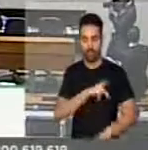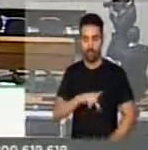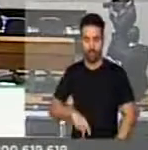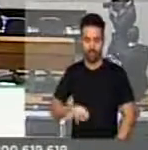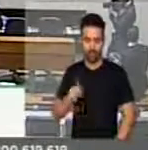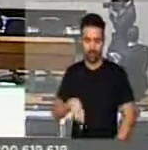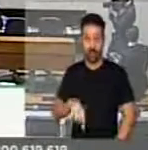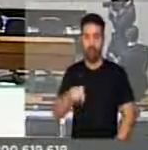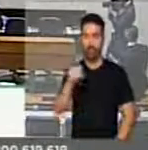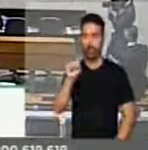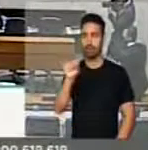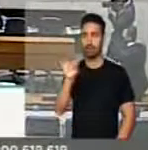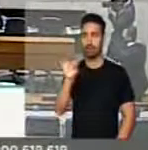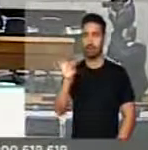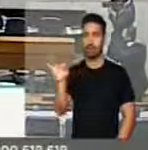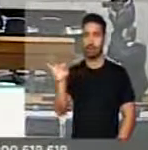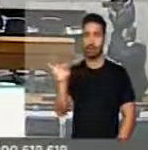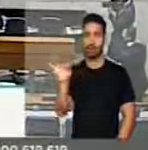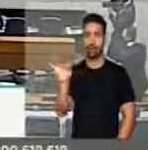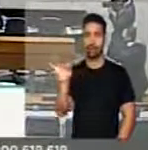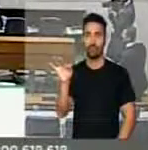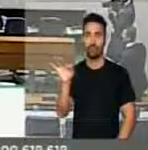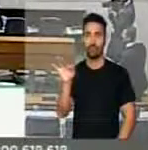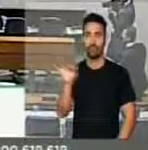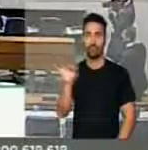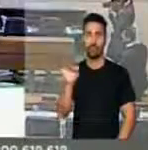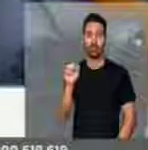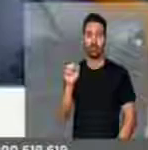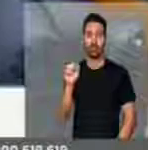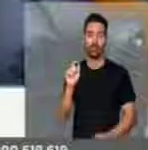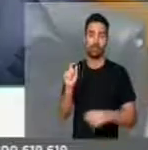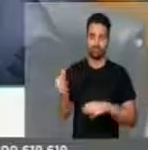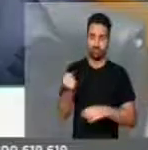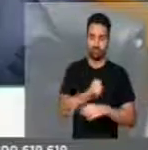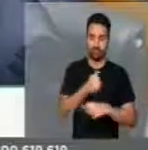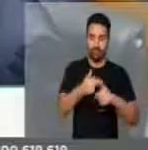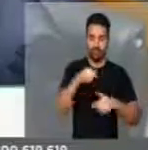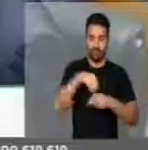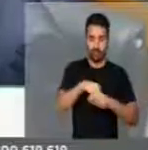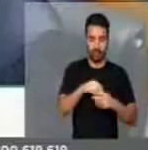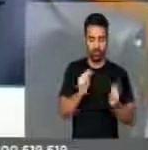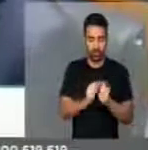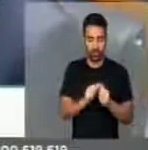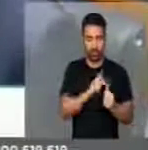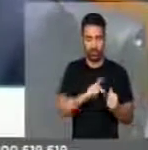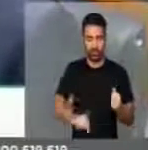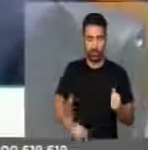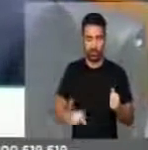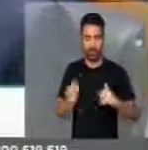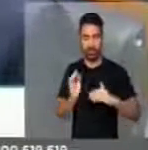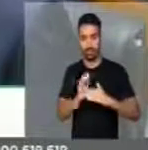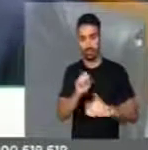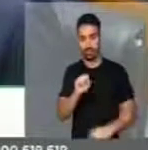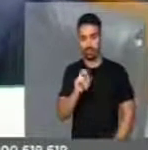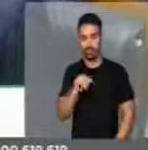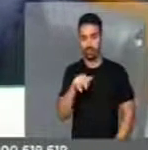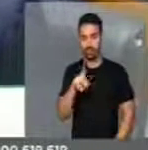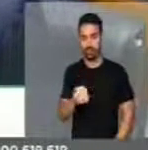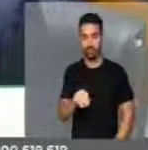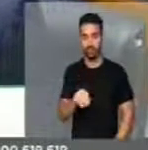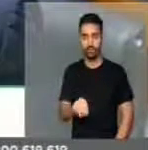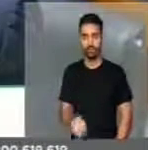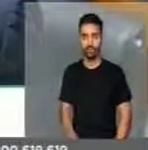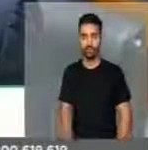Tribunal Federal, pelo presidente do Congresso Nacional, Renan Calheiros, e na presença da julgada